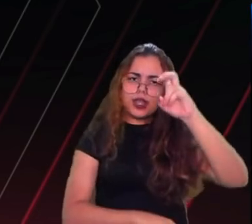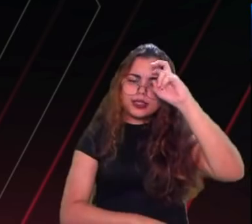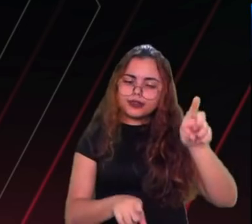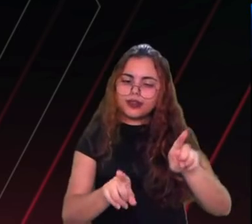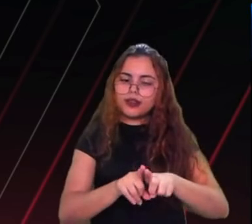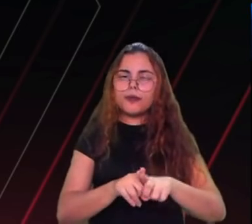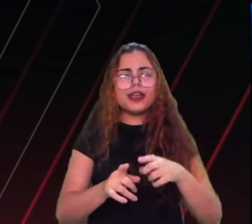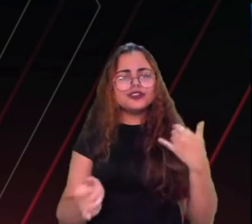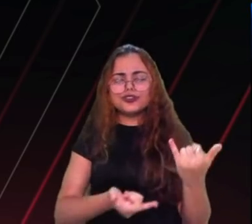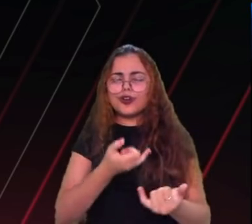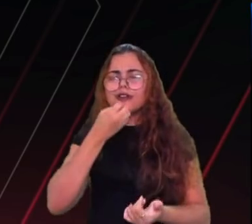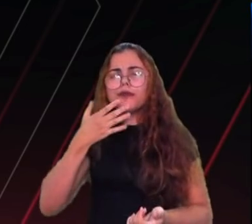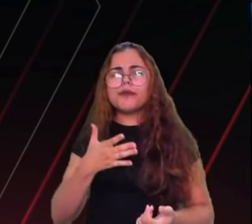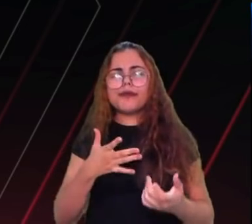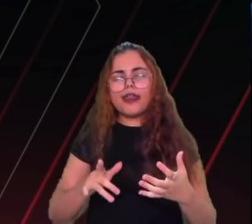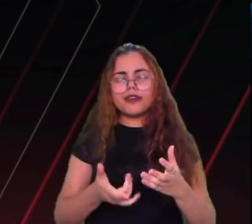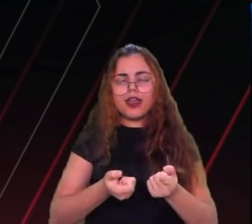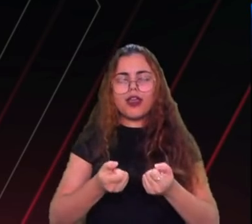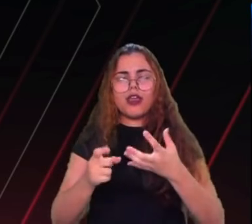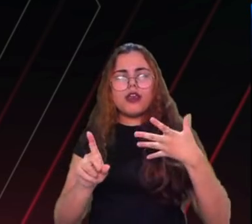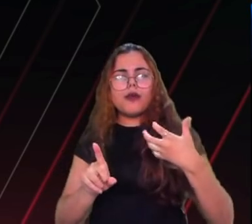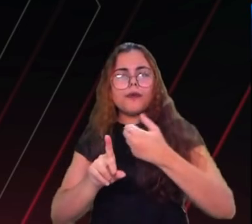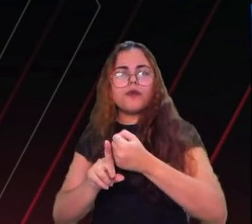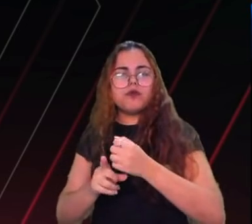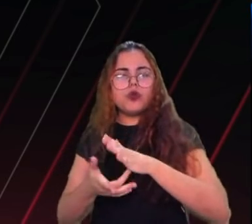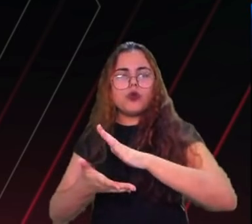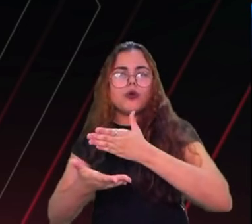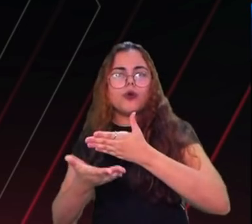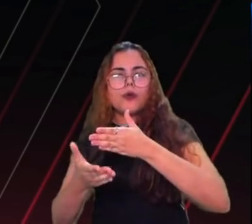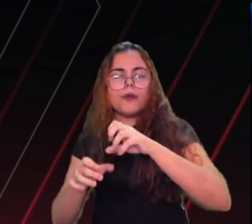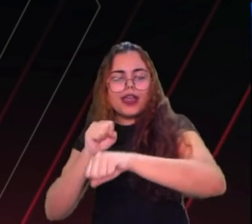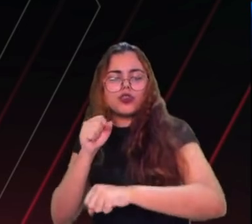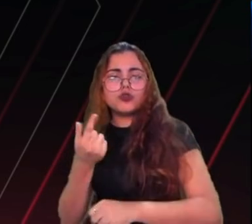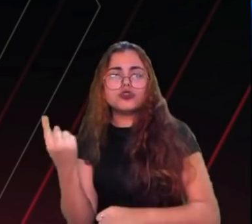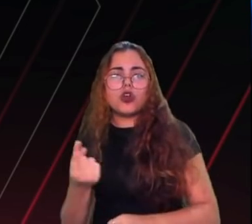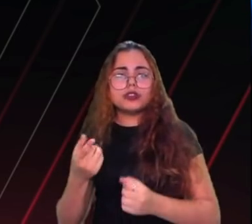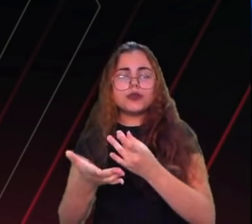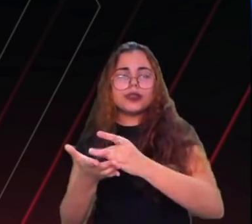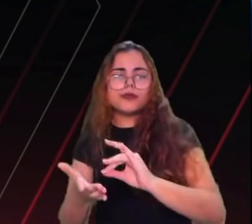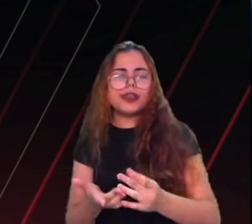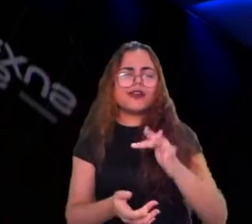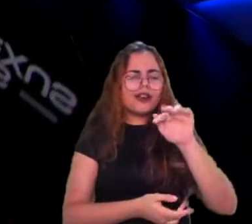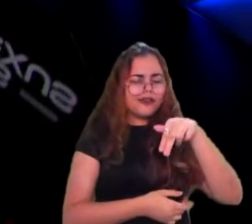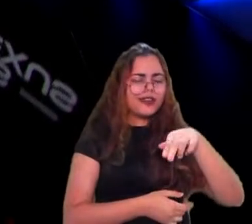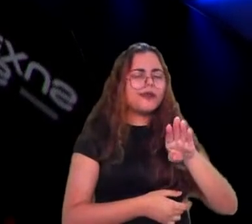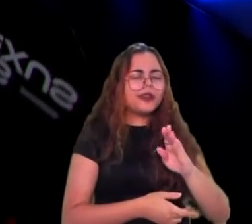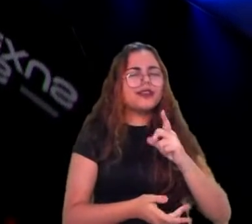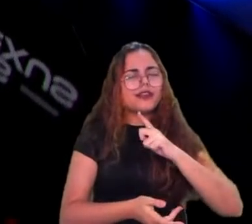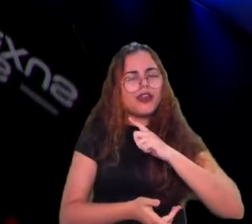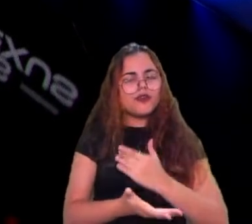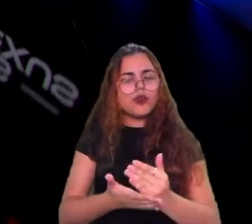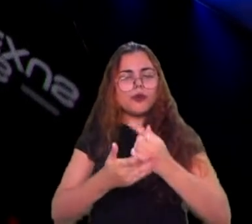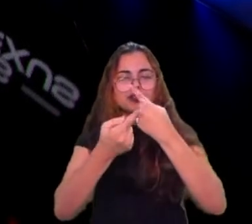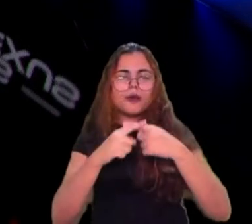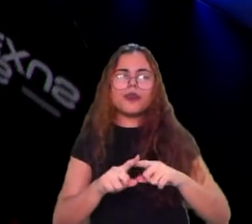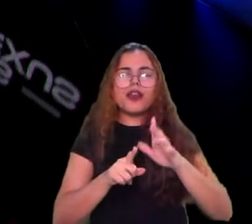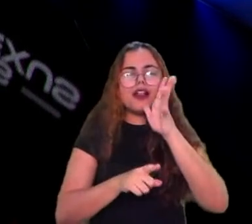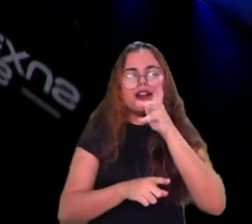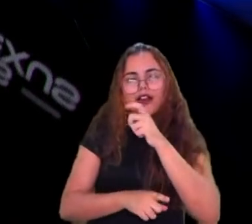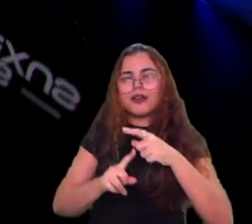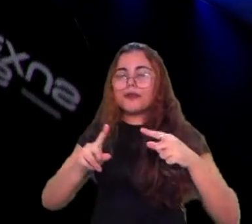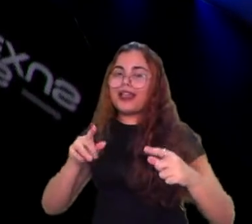o oponente trouxe pressão de jungle enfim é assim o FNB teve um começo de campeonato lento né mas FNB é FNB cara o talento dele é